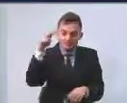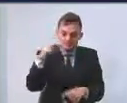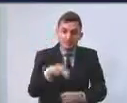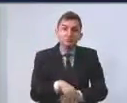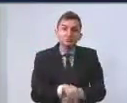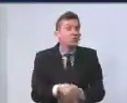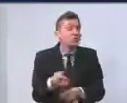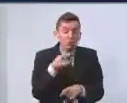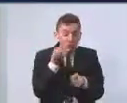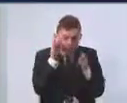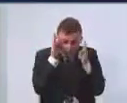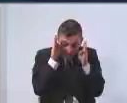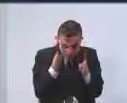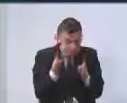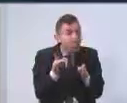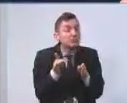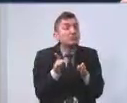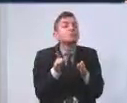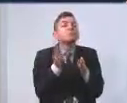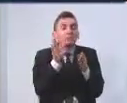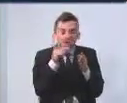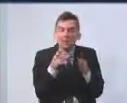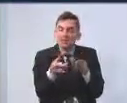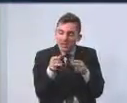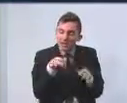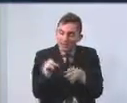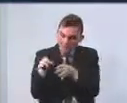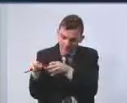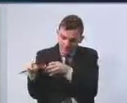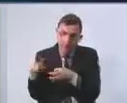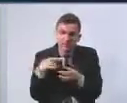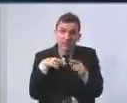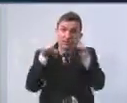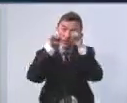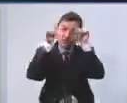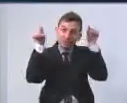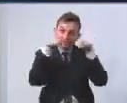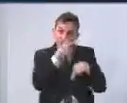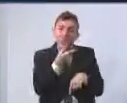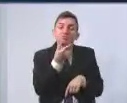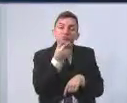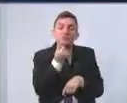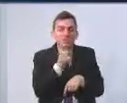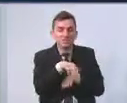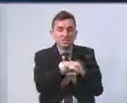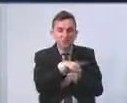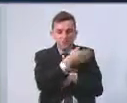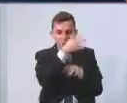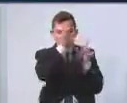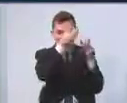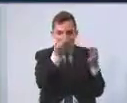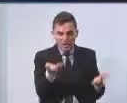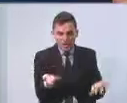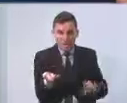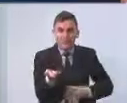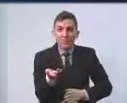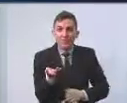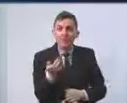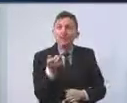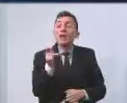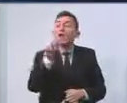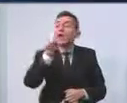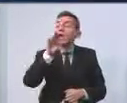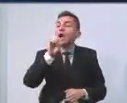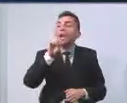objetivamente esse, mas nesse sentido, e como o próprio nome já está dito, com Meninos e Meninas de Rua. Não é o caso do